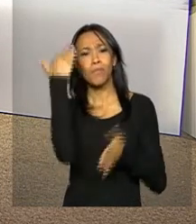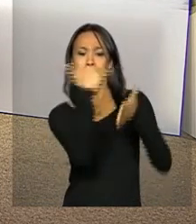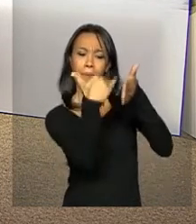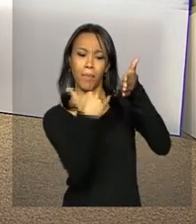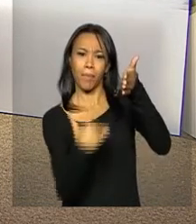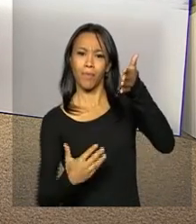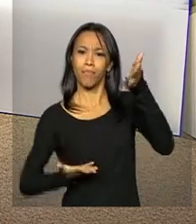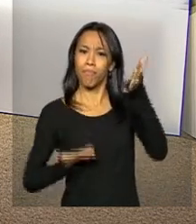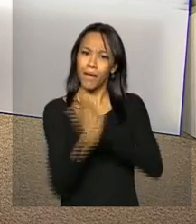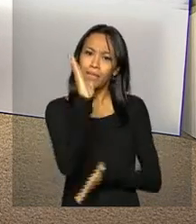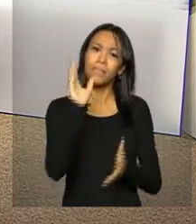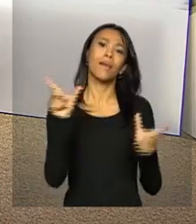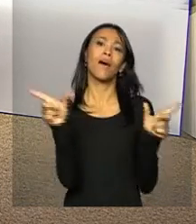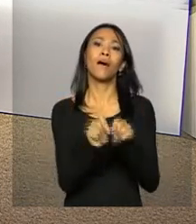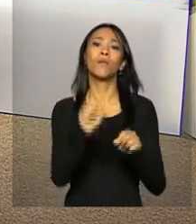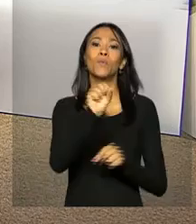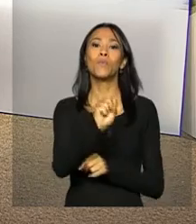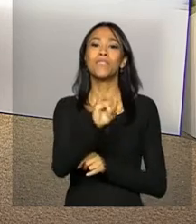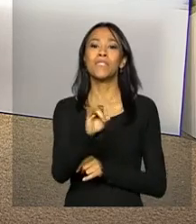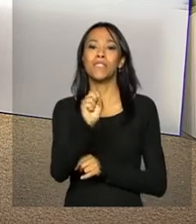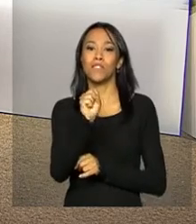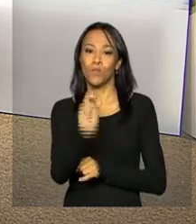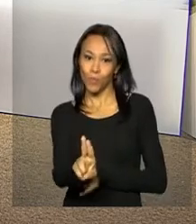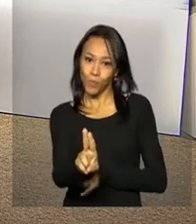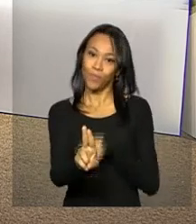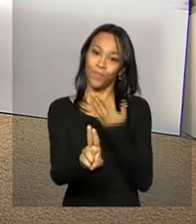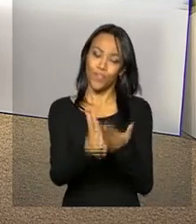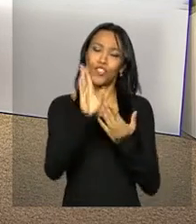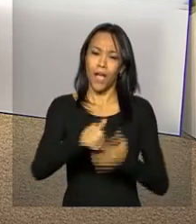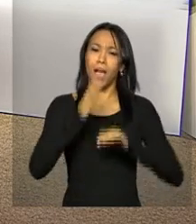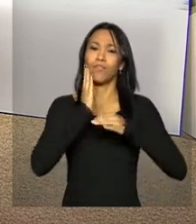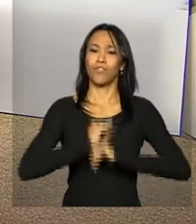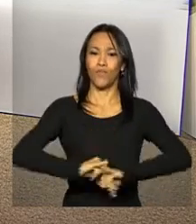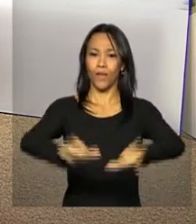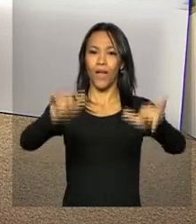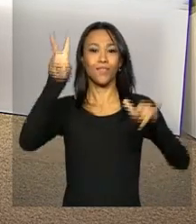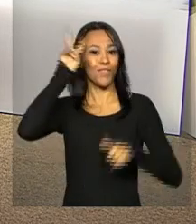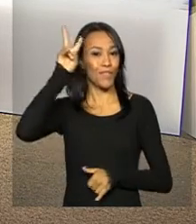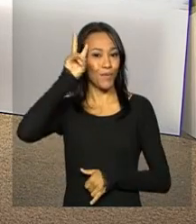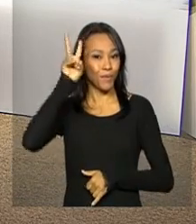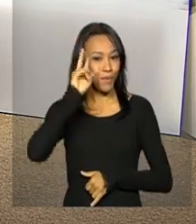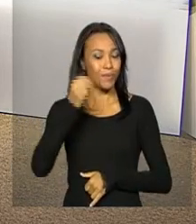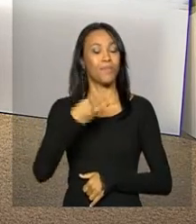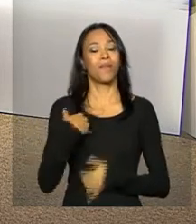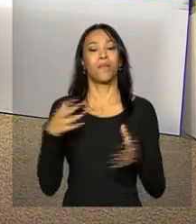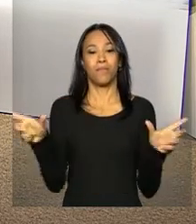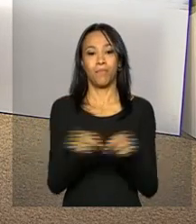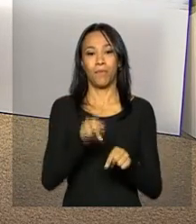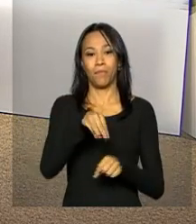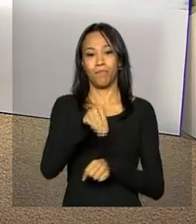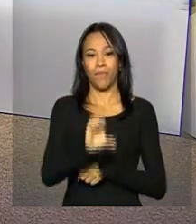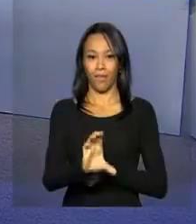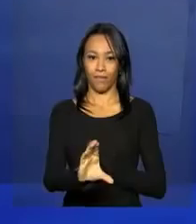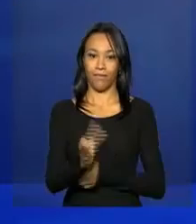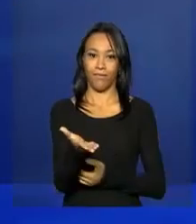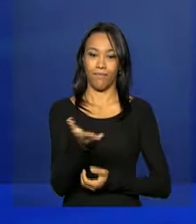Sistema de Seleção Unificada, o SISU. O resultado foi divulgado nesta segunda-feira pelo Ministério da Educação.